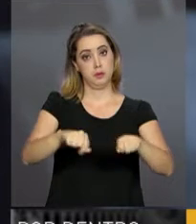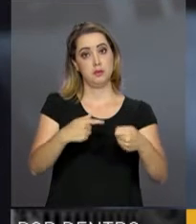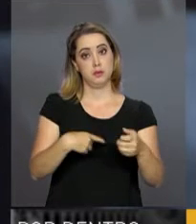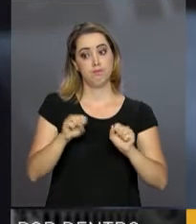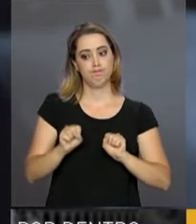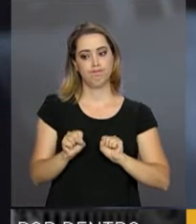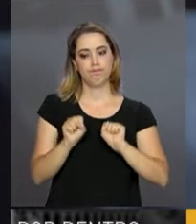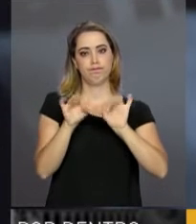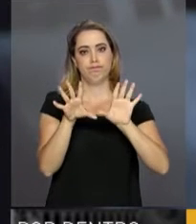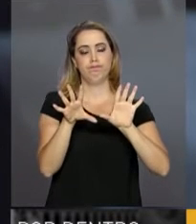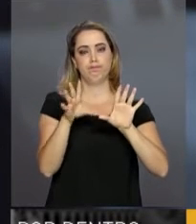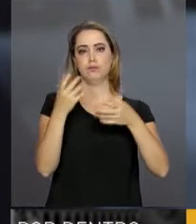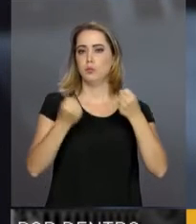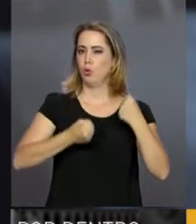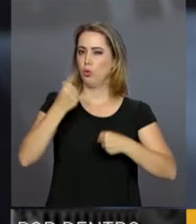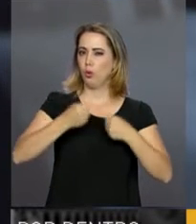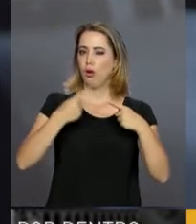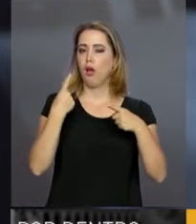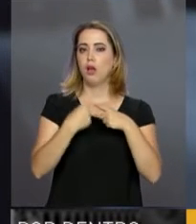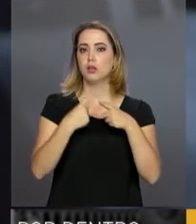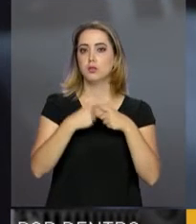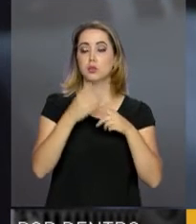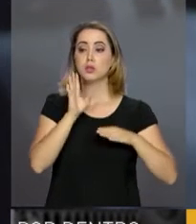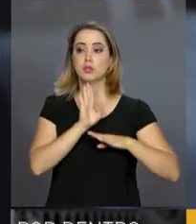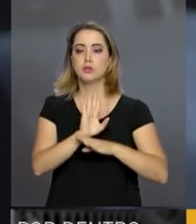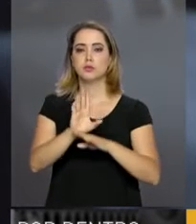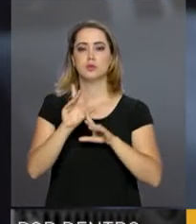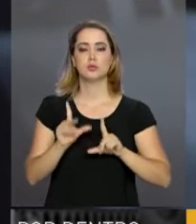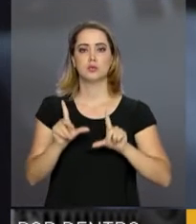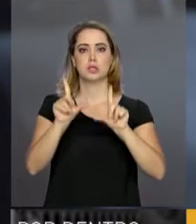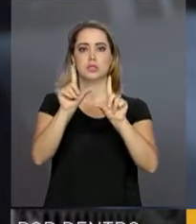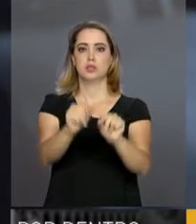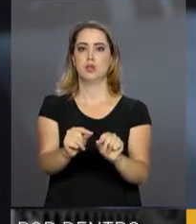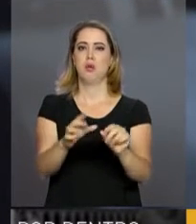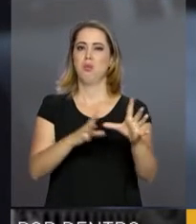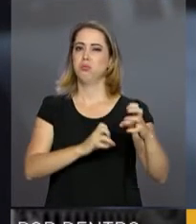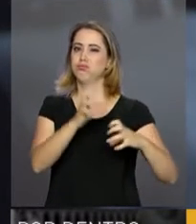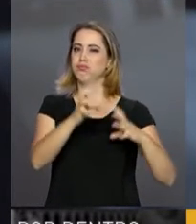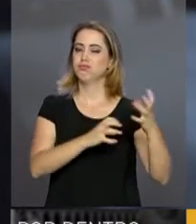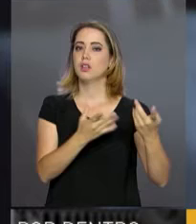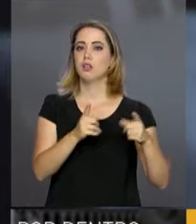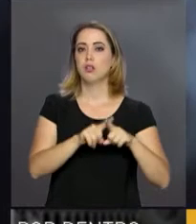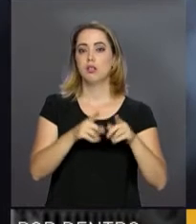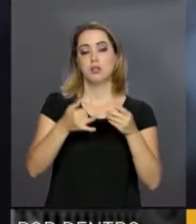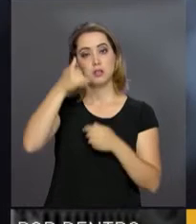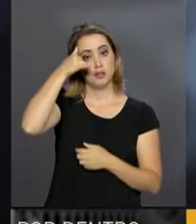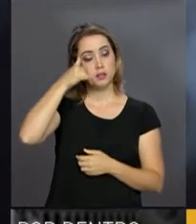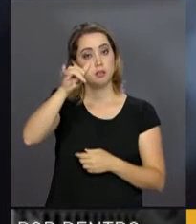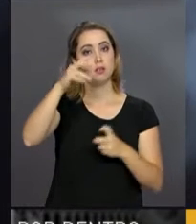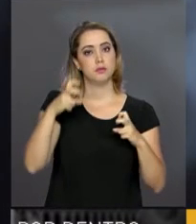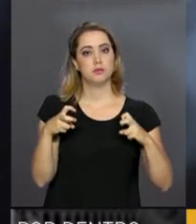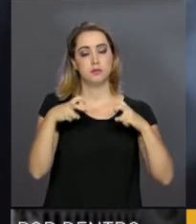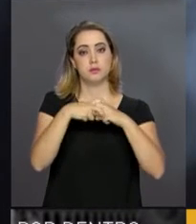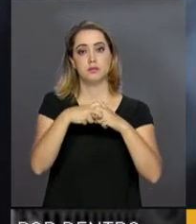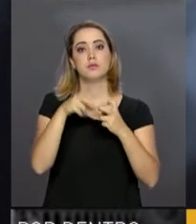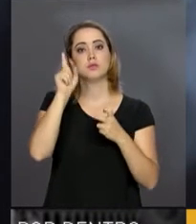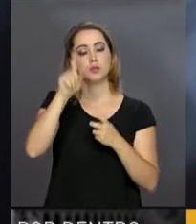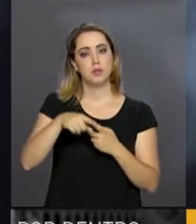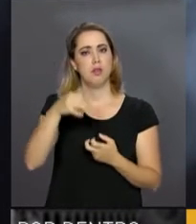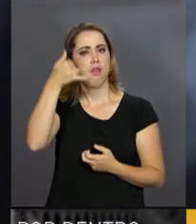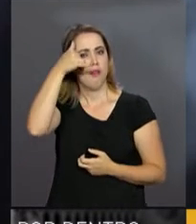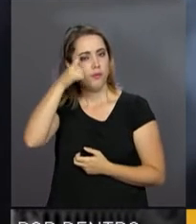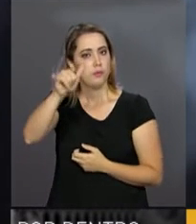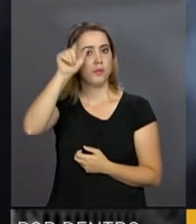faróis na medida em que se vai ajudar a reduzir confusões e prevenir acidentes. A prevenção é através de um